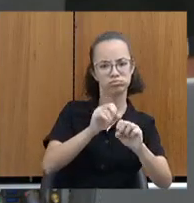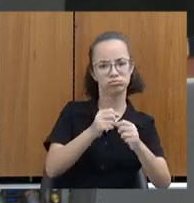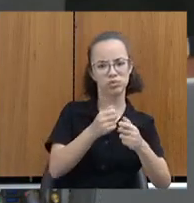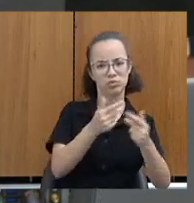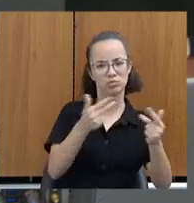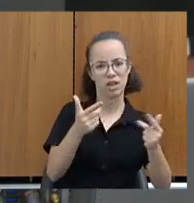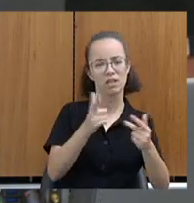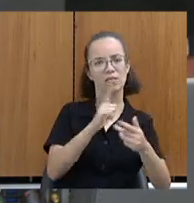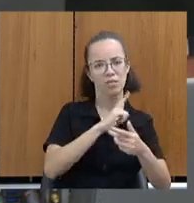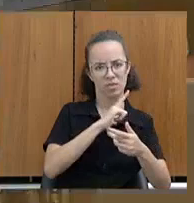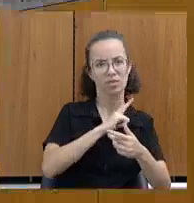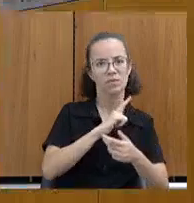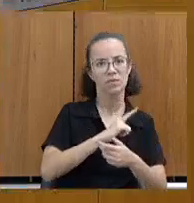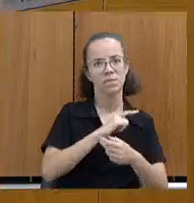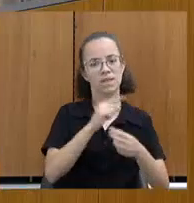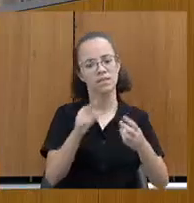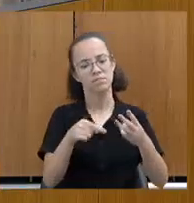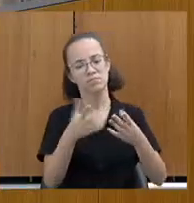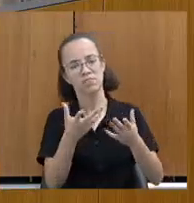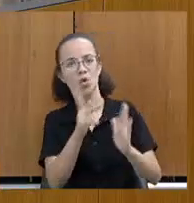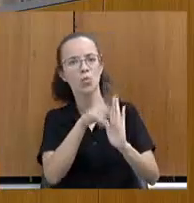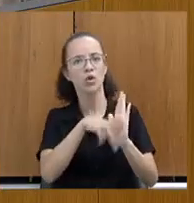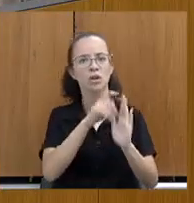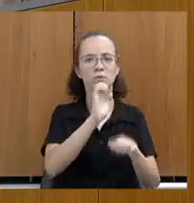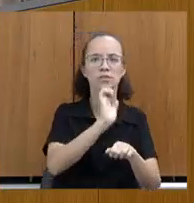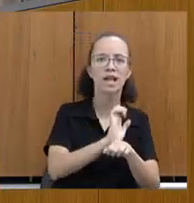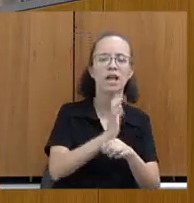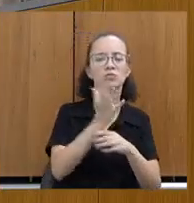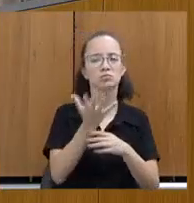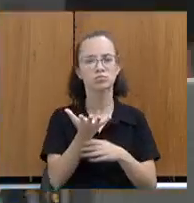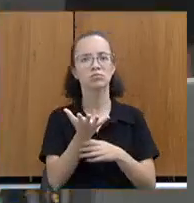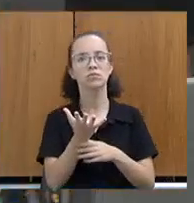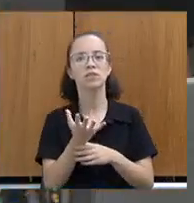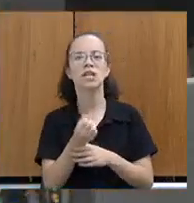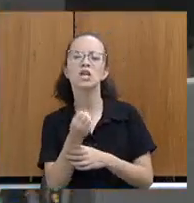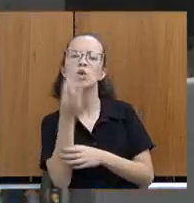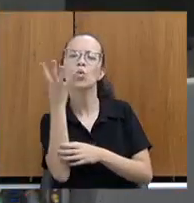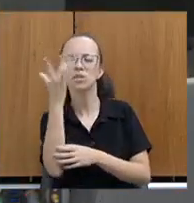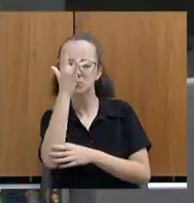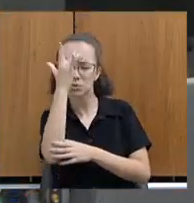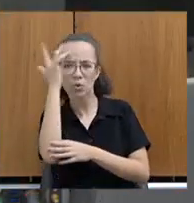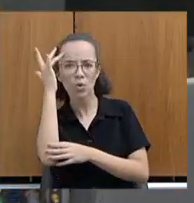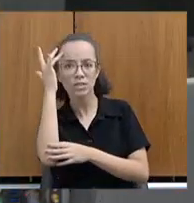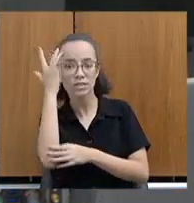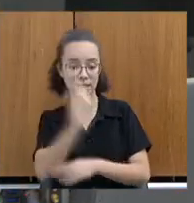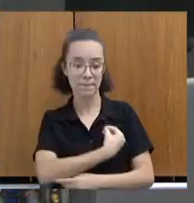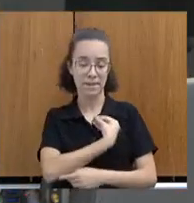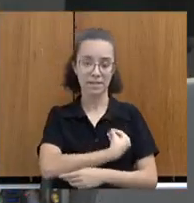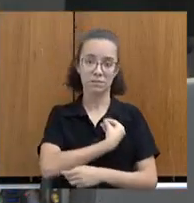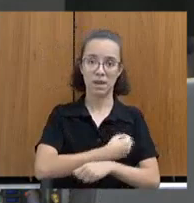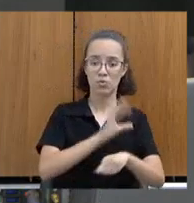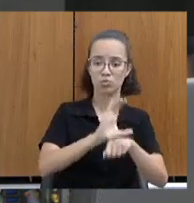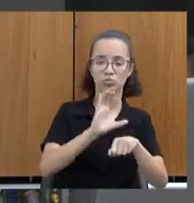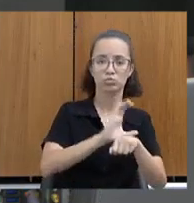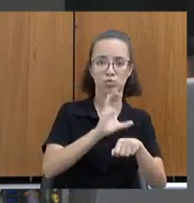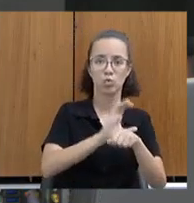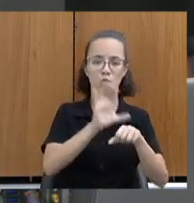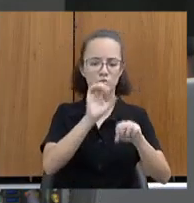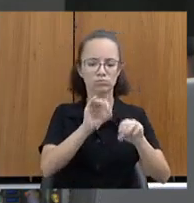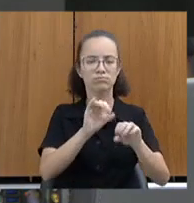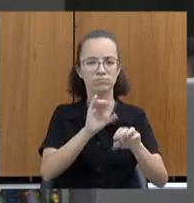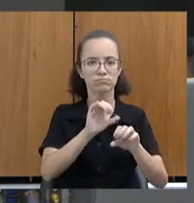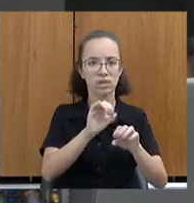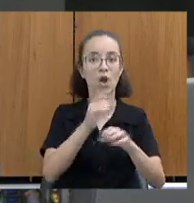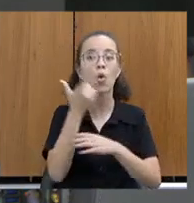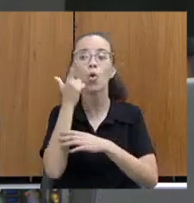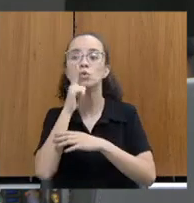se foram para o terceiro, se foram para o programa do Estado. E quantas destas pessoas que passaram por esses cursos de qualificação